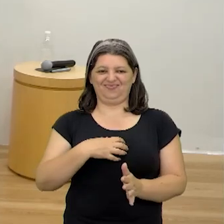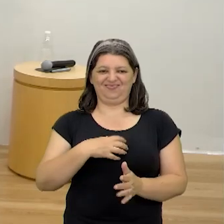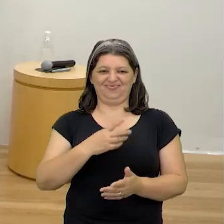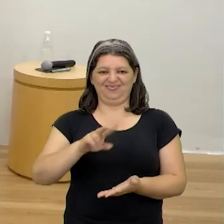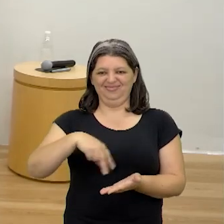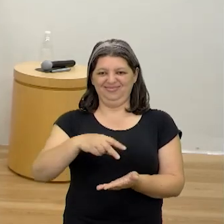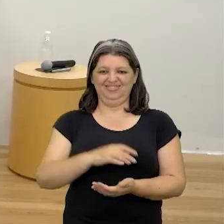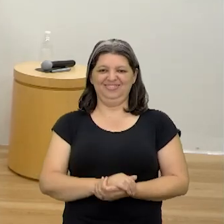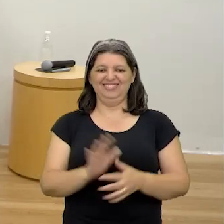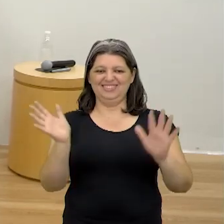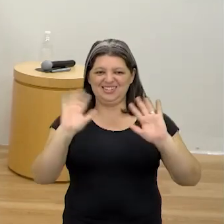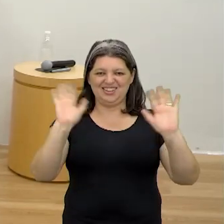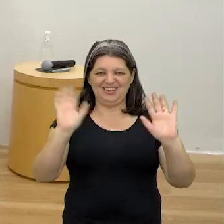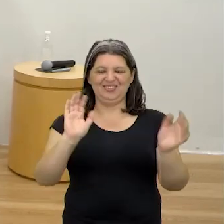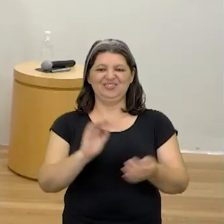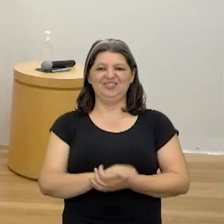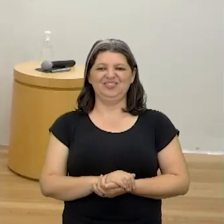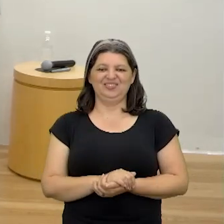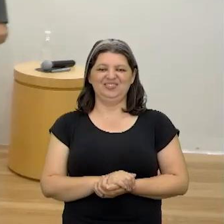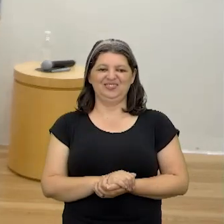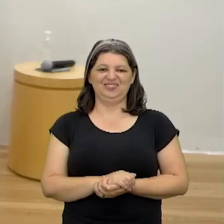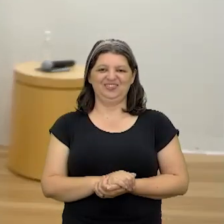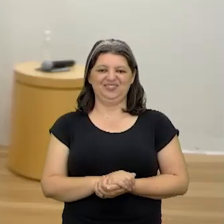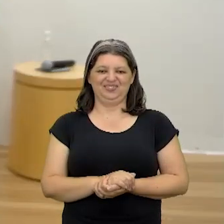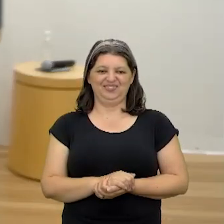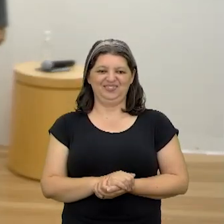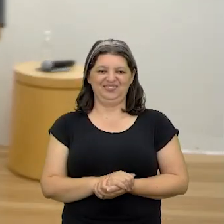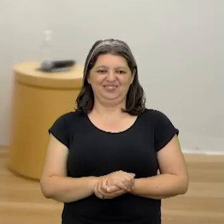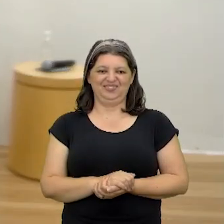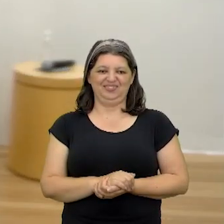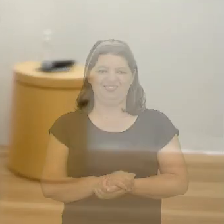Mas não deu tempo. Tchau, valeu, gente. Tchau, tchau. Tchau, pessoal.